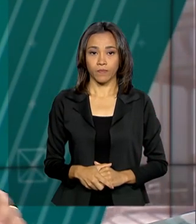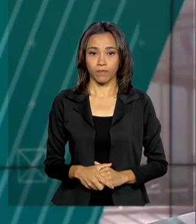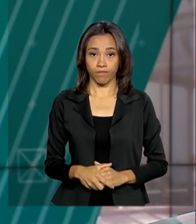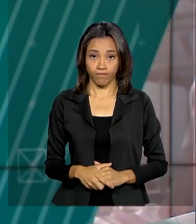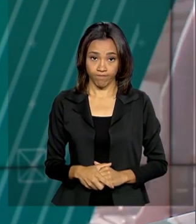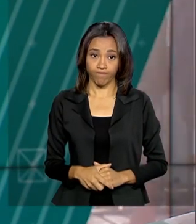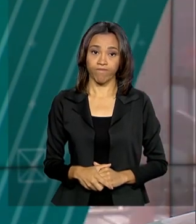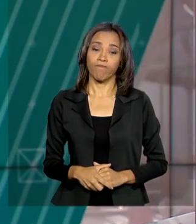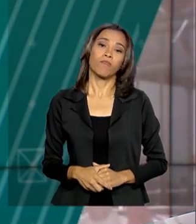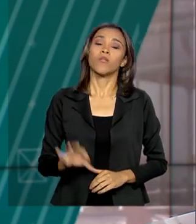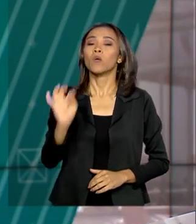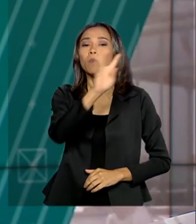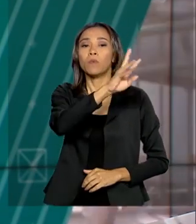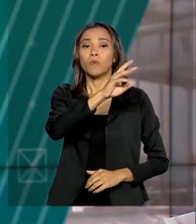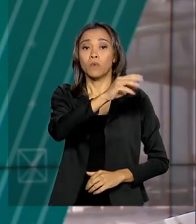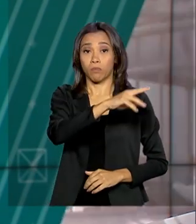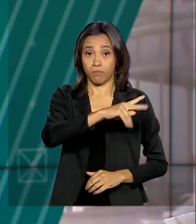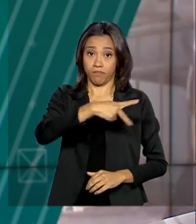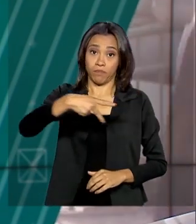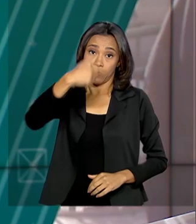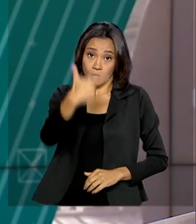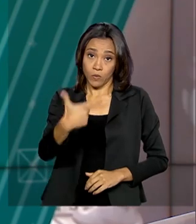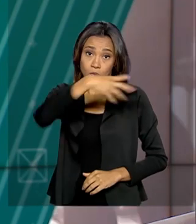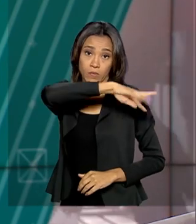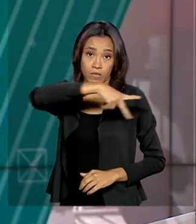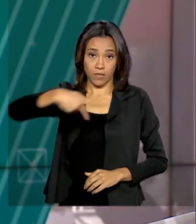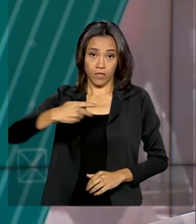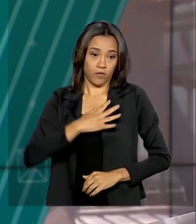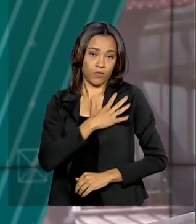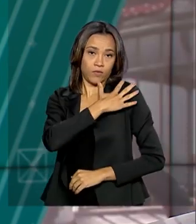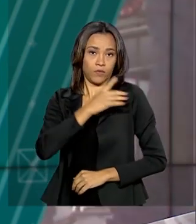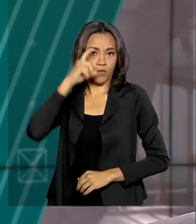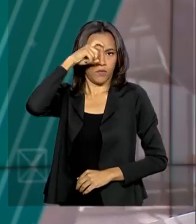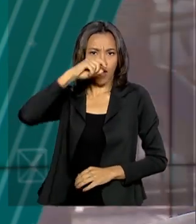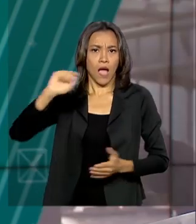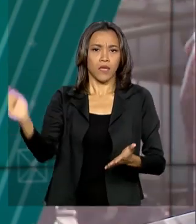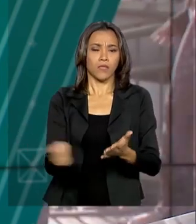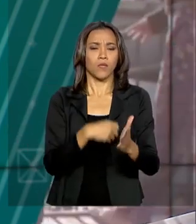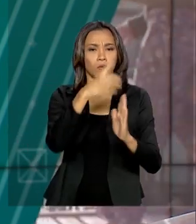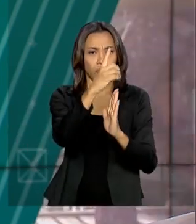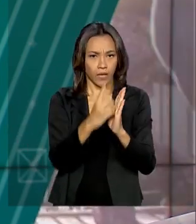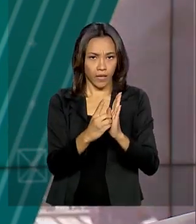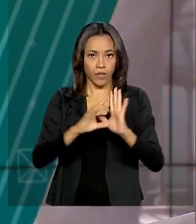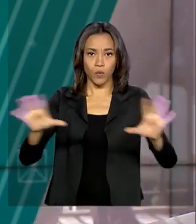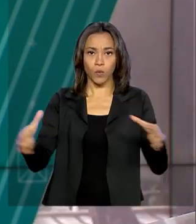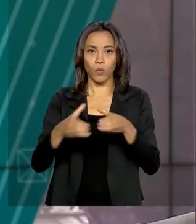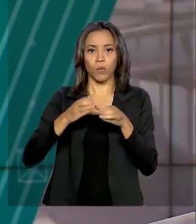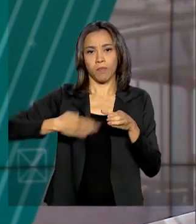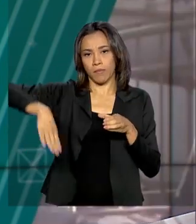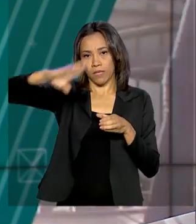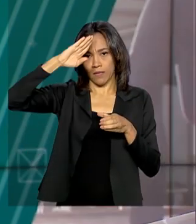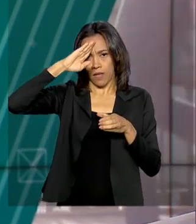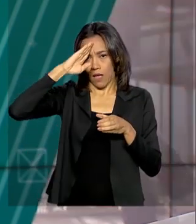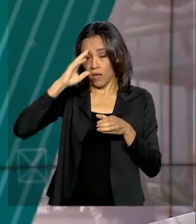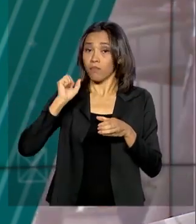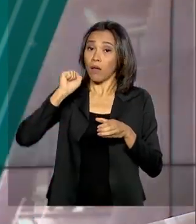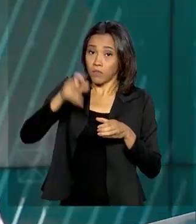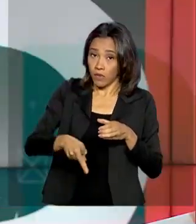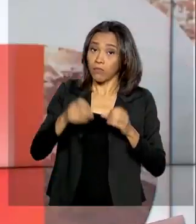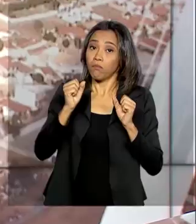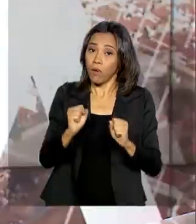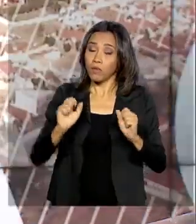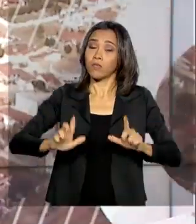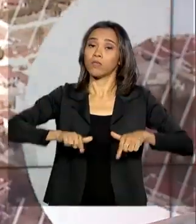O presidente em exercício, Hamilton Mourão, assinou o decreto que permite que militares da reserva possam atuar no Serviço Público